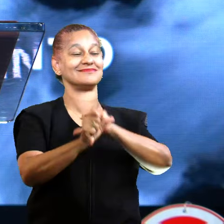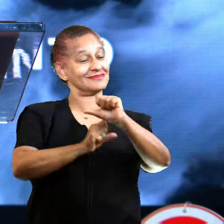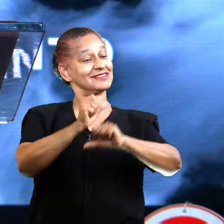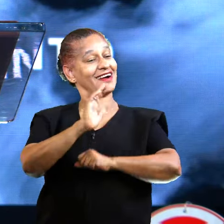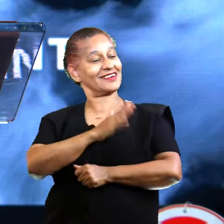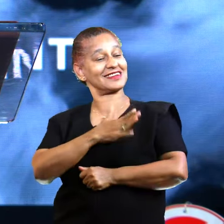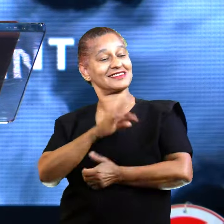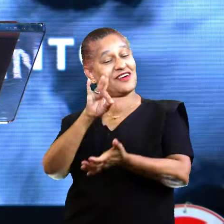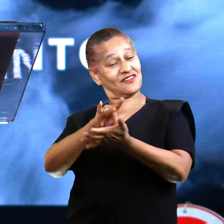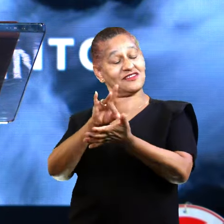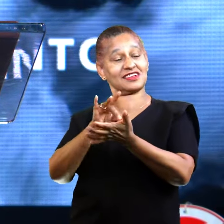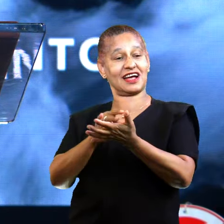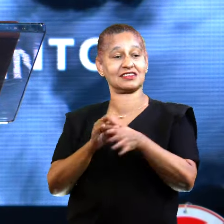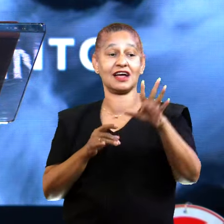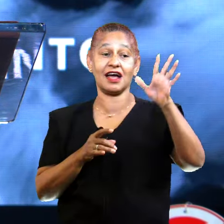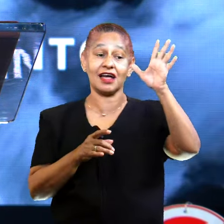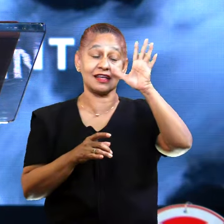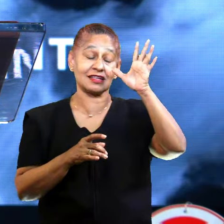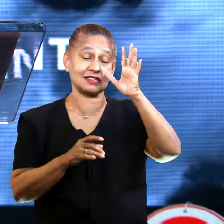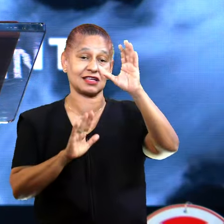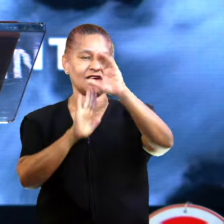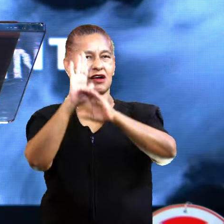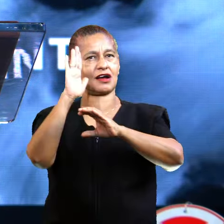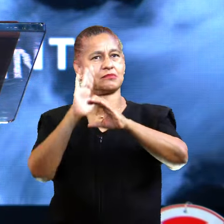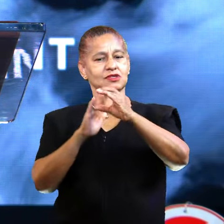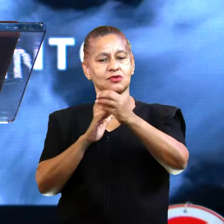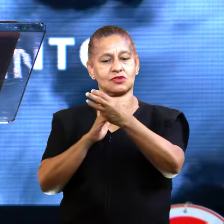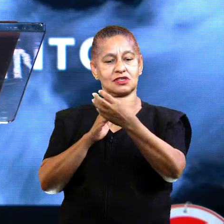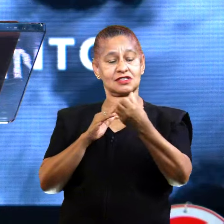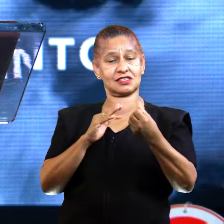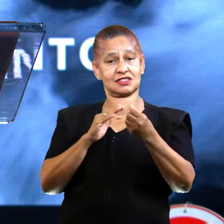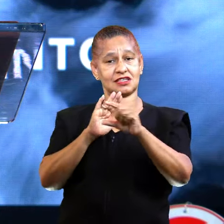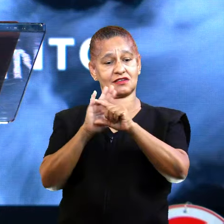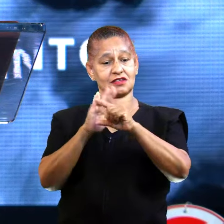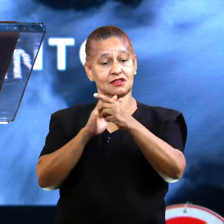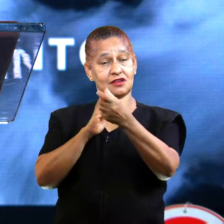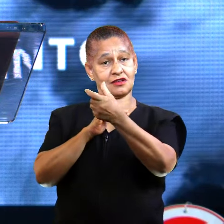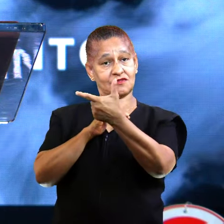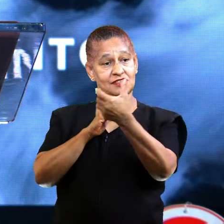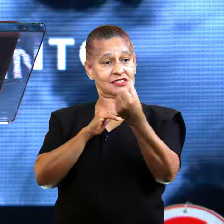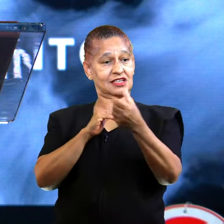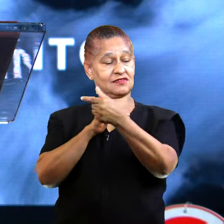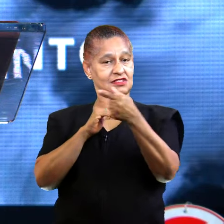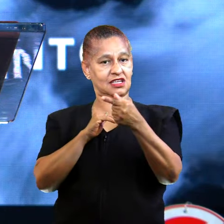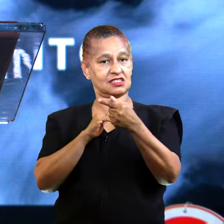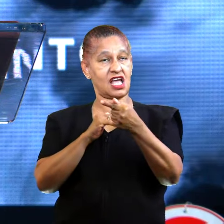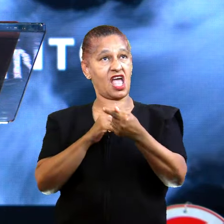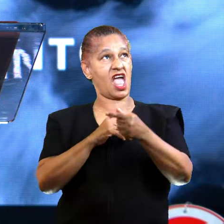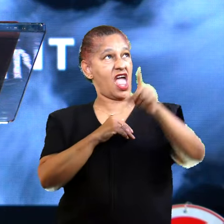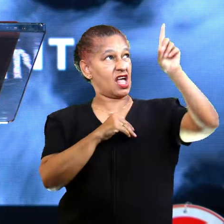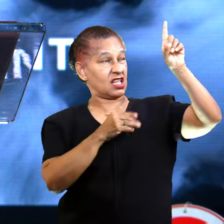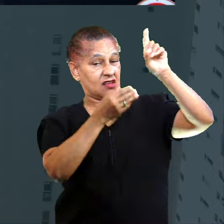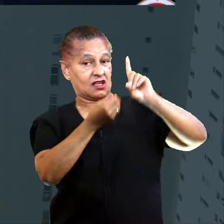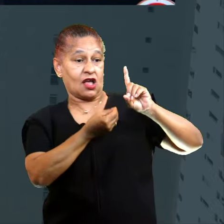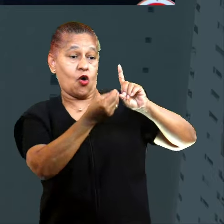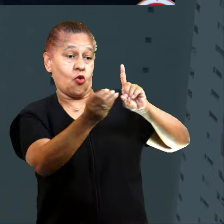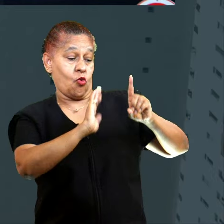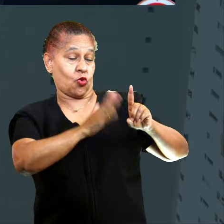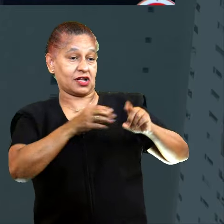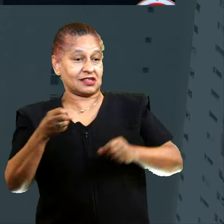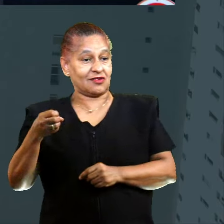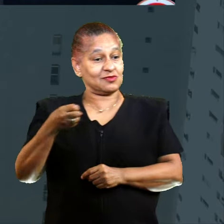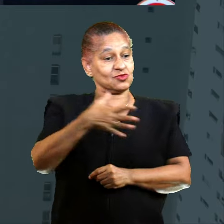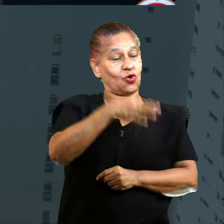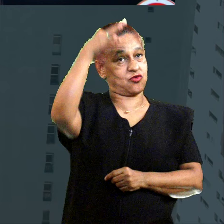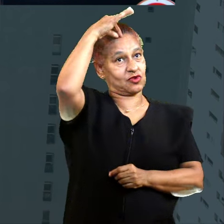Ezequiel, capítulo 36, verso 26 e 27. Darei a vocês um coração novo e porei um espírito novo,